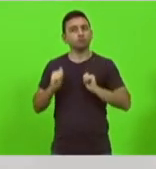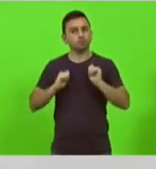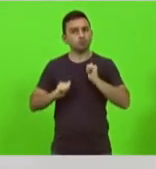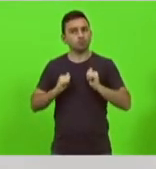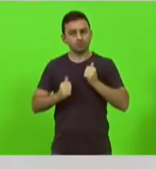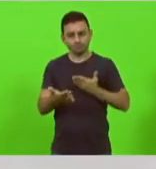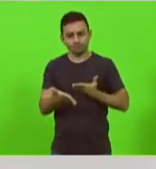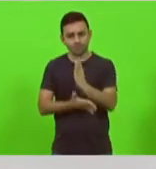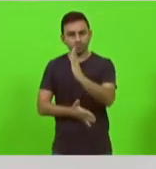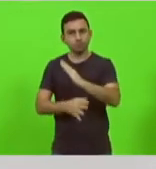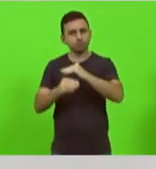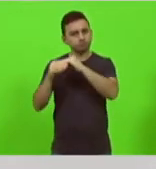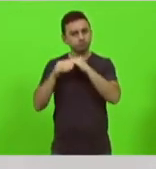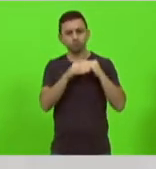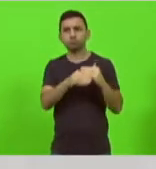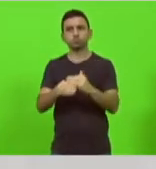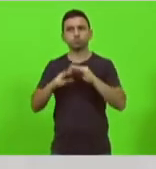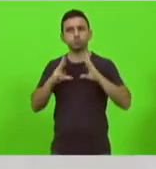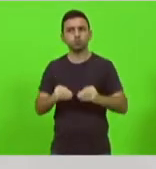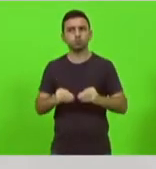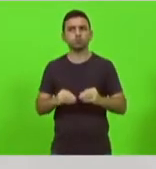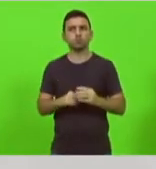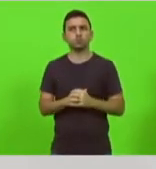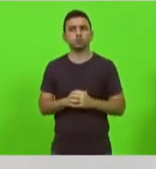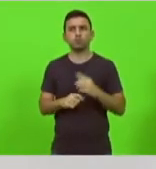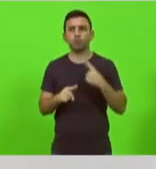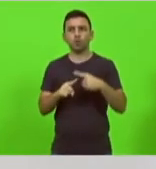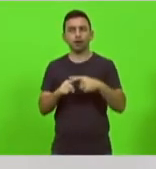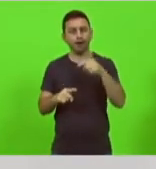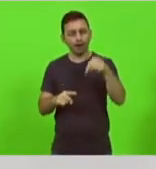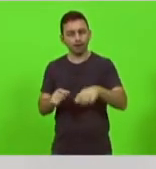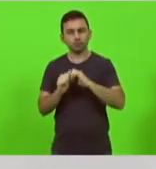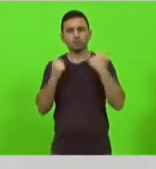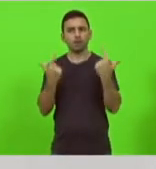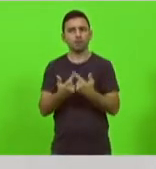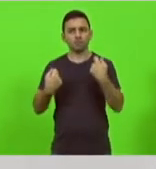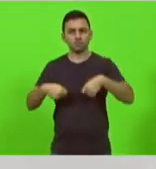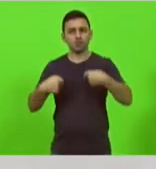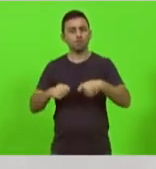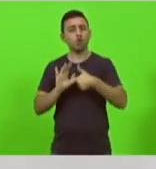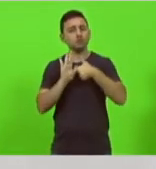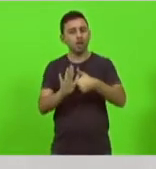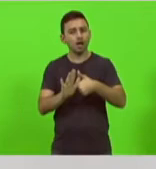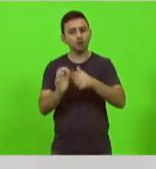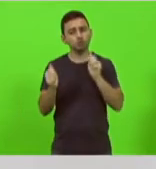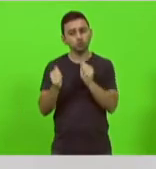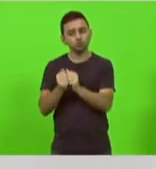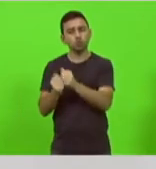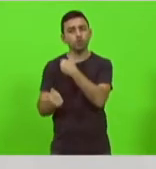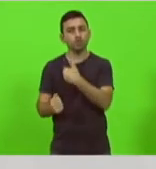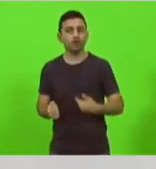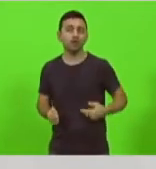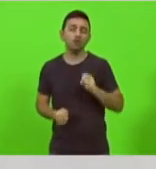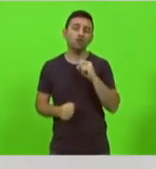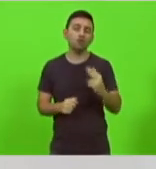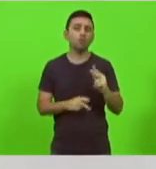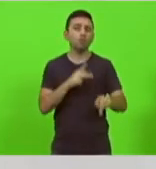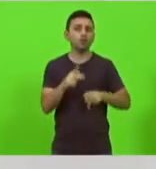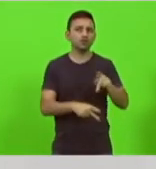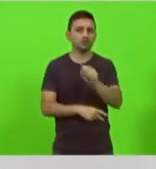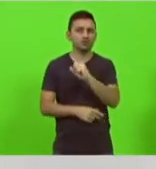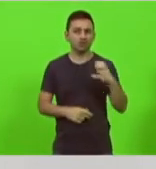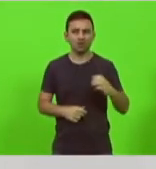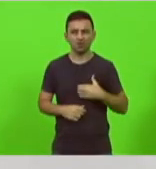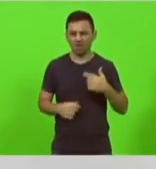unânime aqui porque essa casa vai ter que dizer no lado de quem está do governo ou do catarinense não é uma questão de